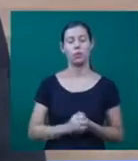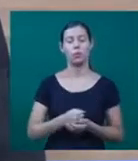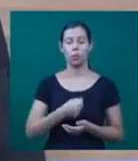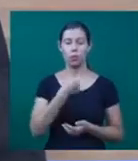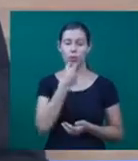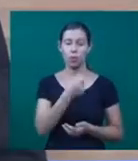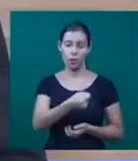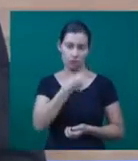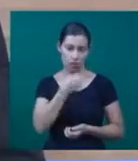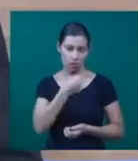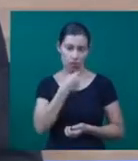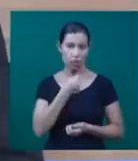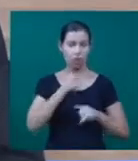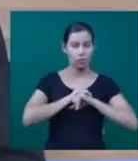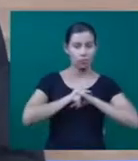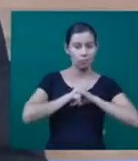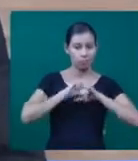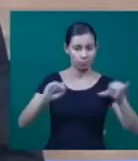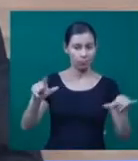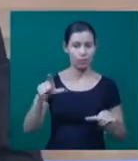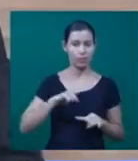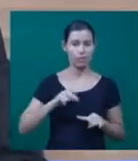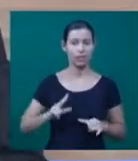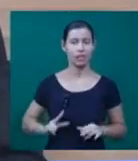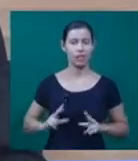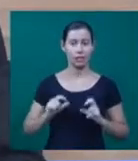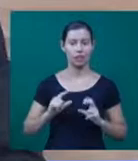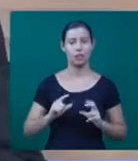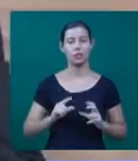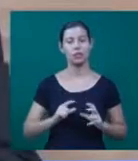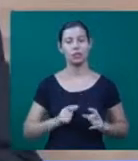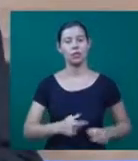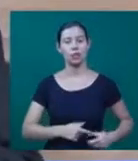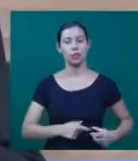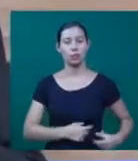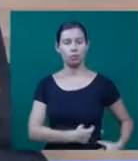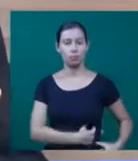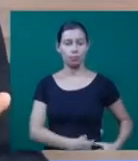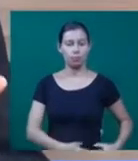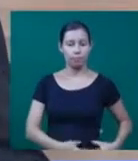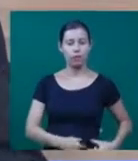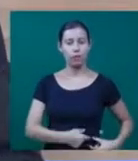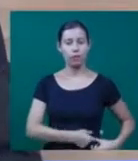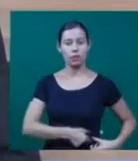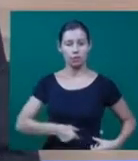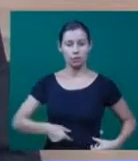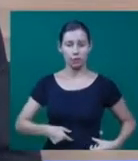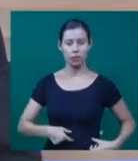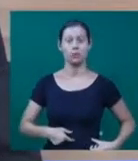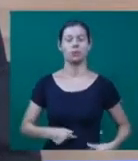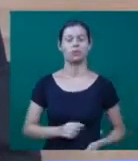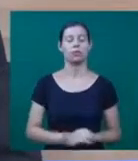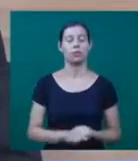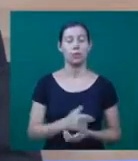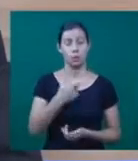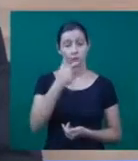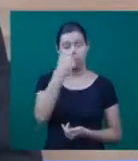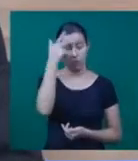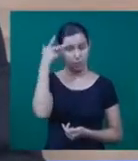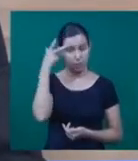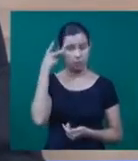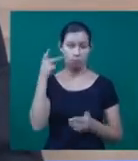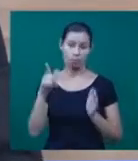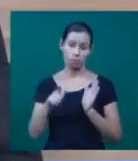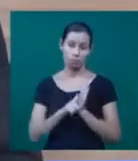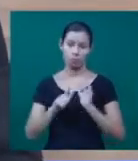TV anunciou publicamente que está com câncer no pâncreas e no fígado. E é claro, que por se tratar de uma personalidade, o assunto tem repercutido,